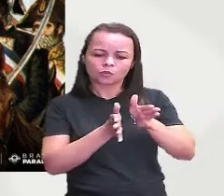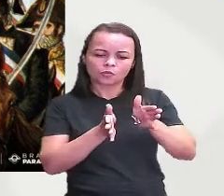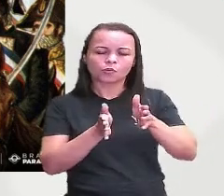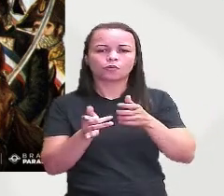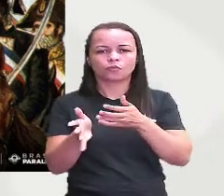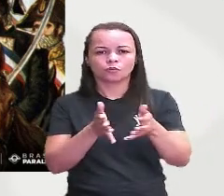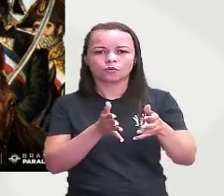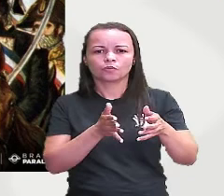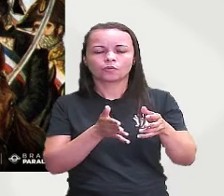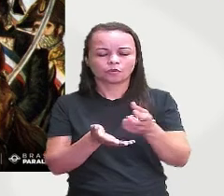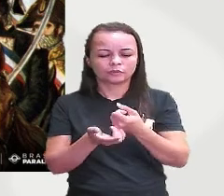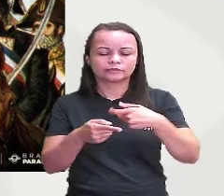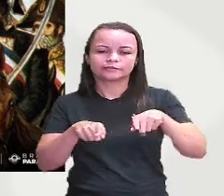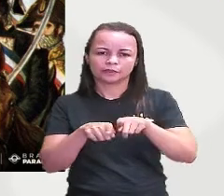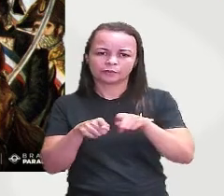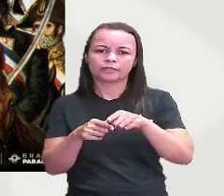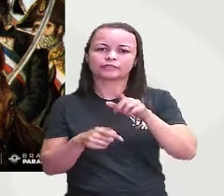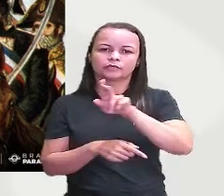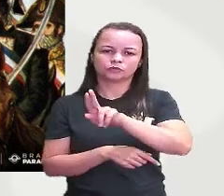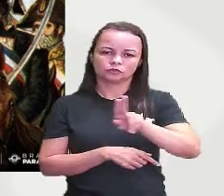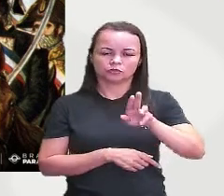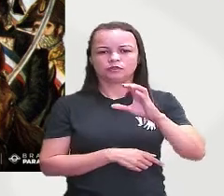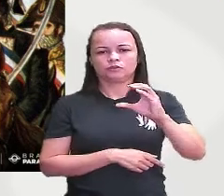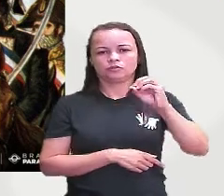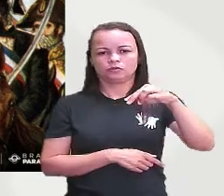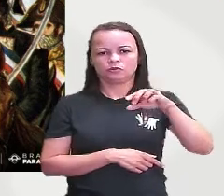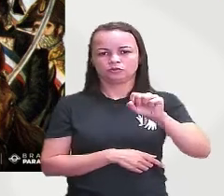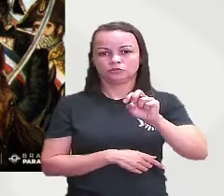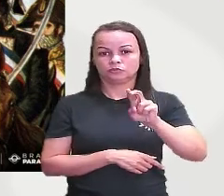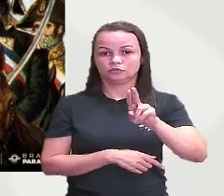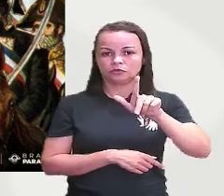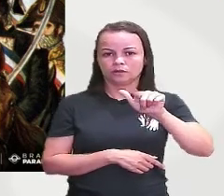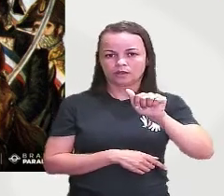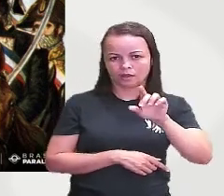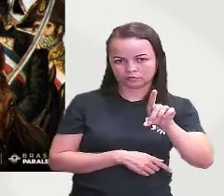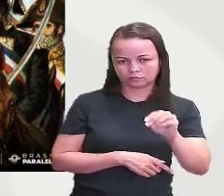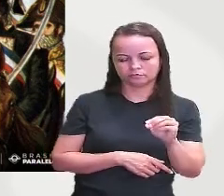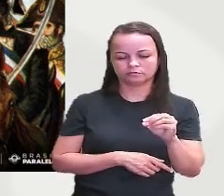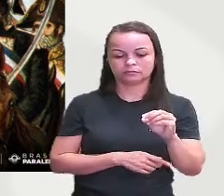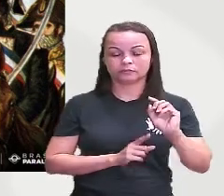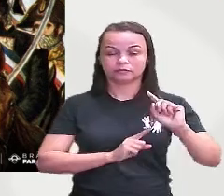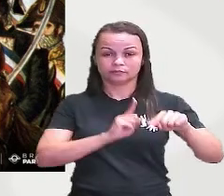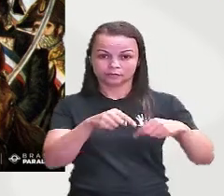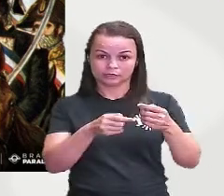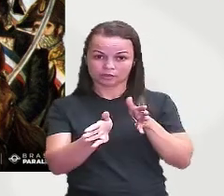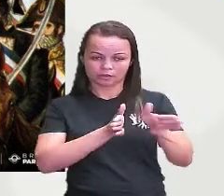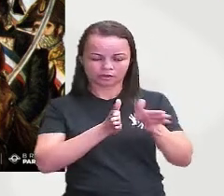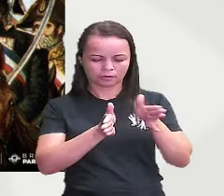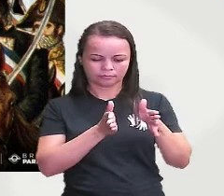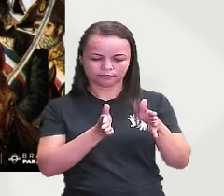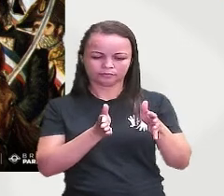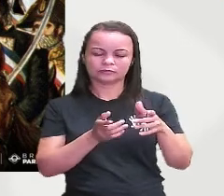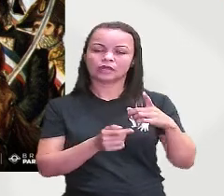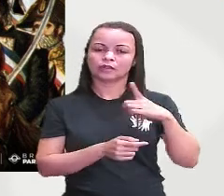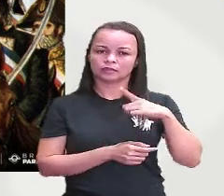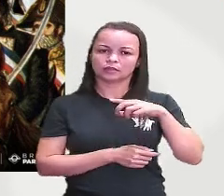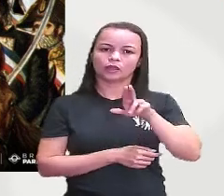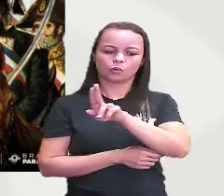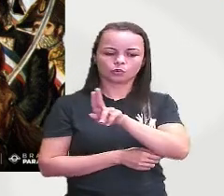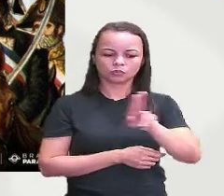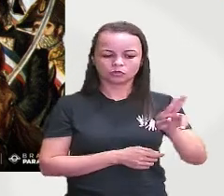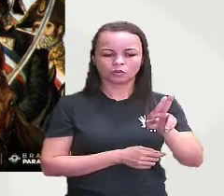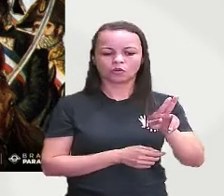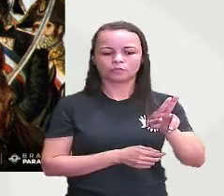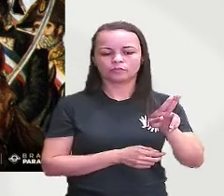consulado a gente vai ver nos próximos slides depois desse período passa a ser chamado passa a ter